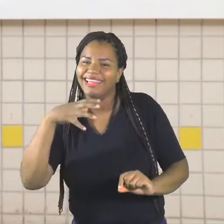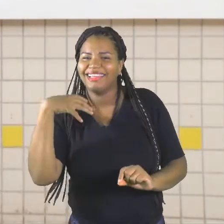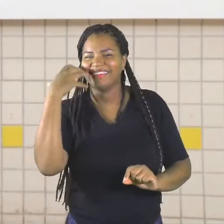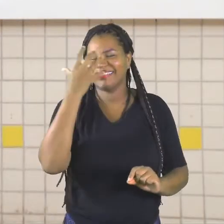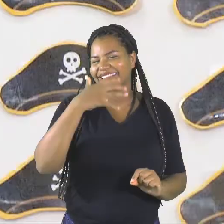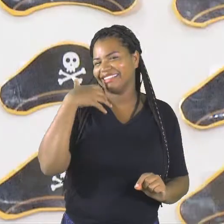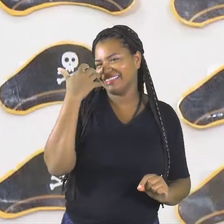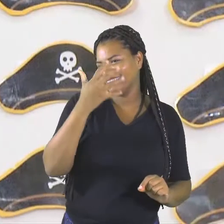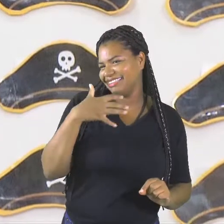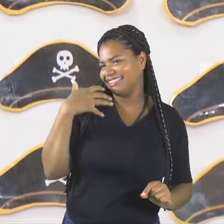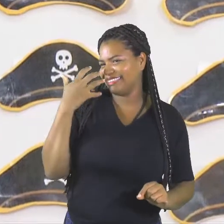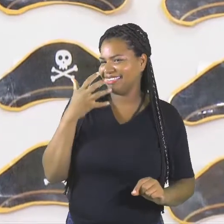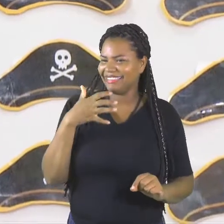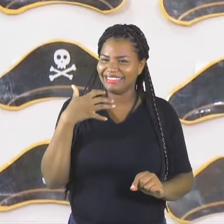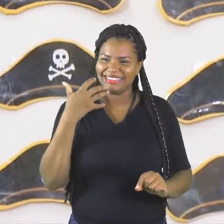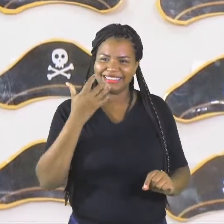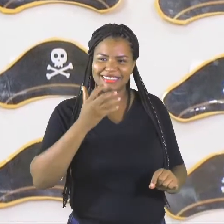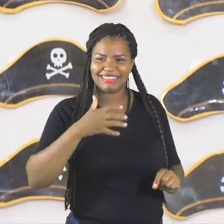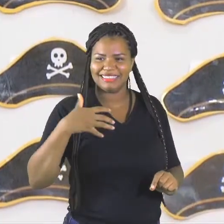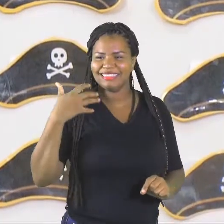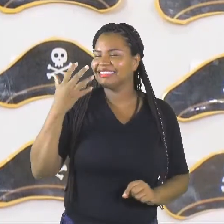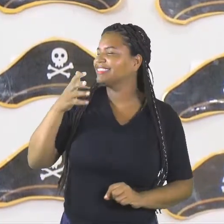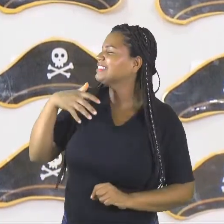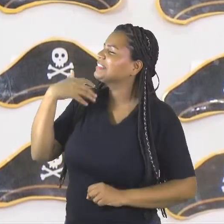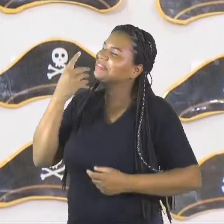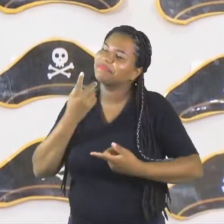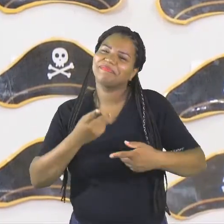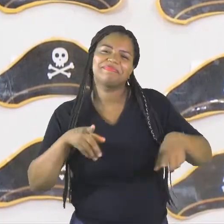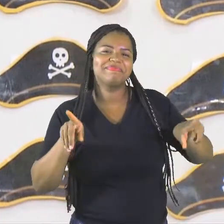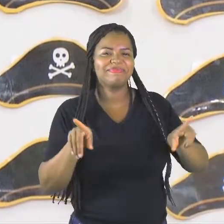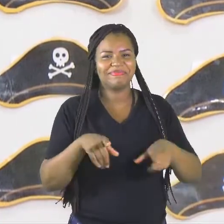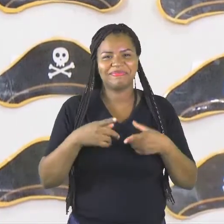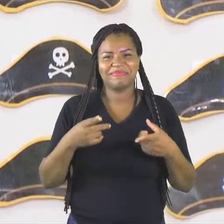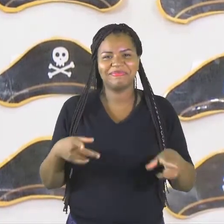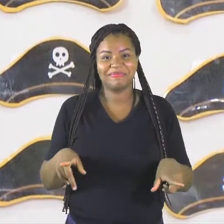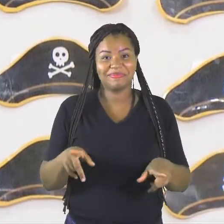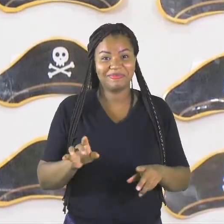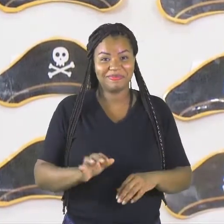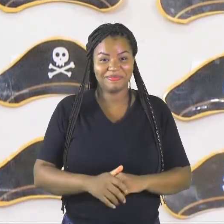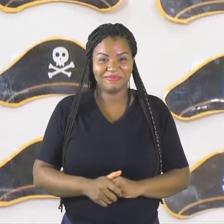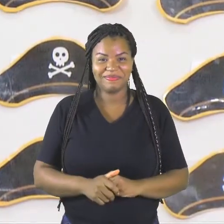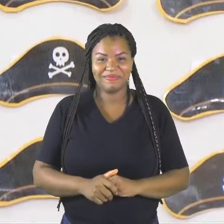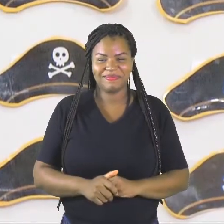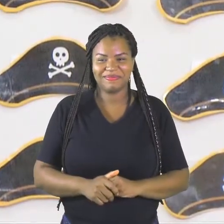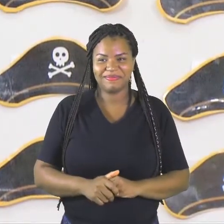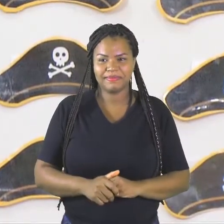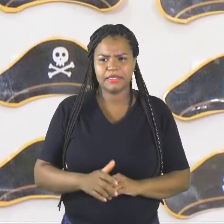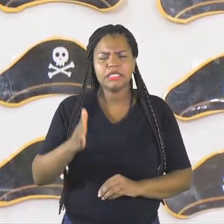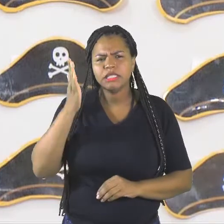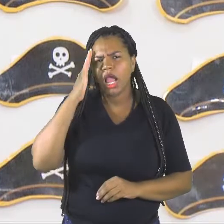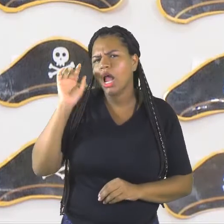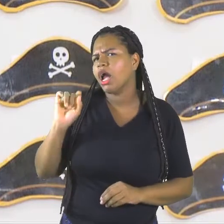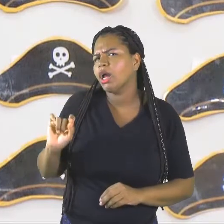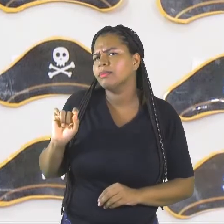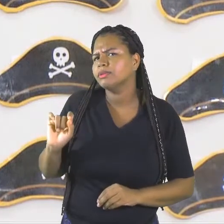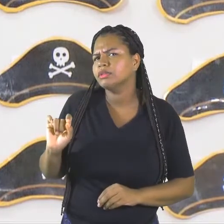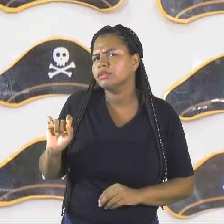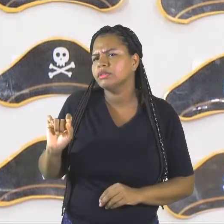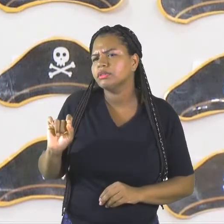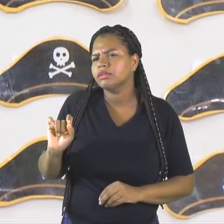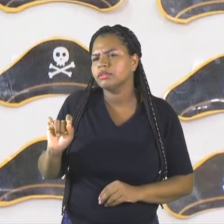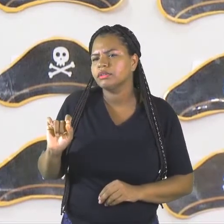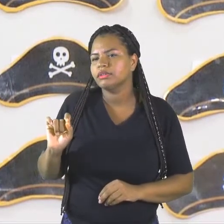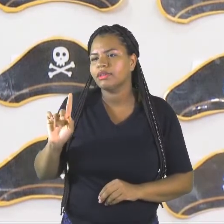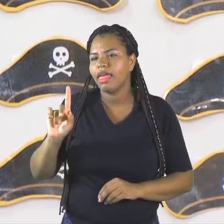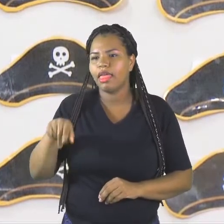Cantando. Ela canta, é o canto, a música. Sabe o que que é isso? Nós falamos que é um